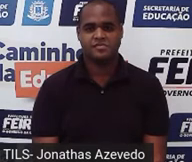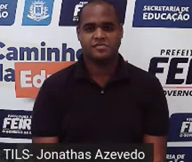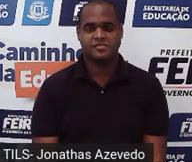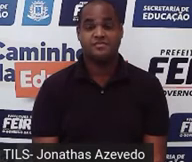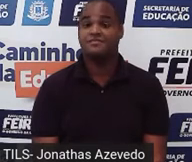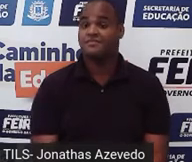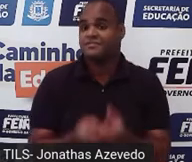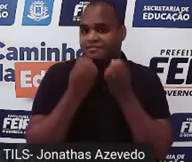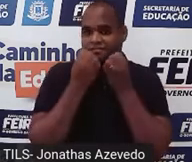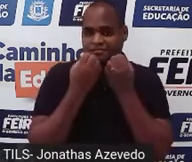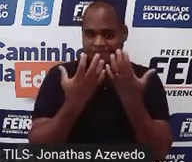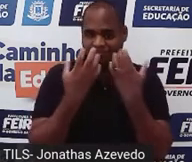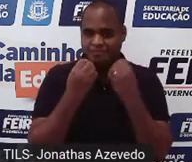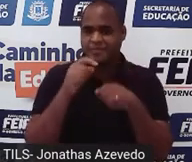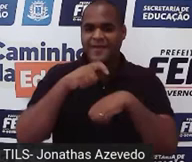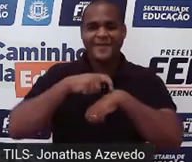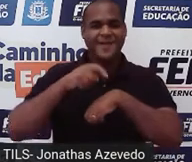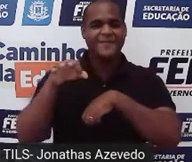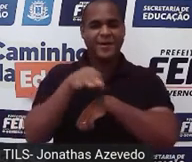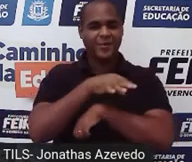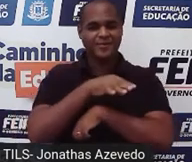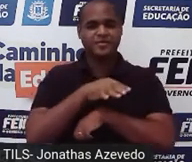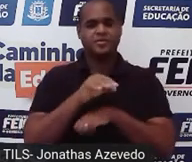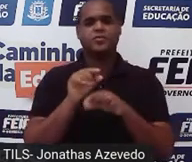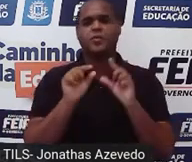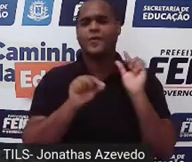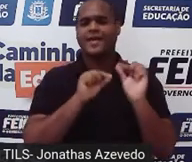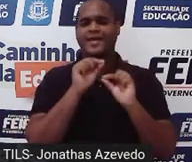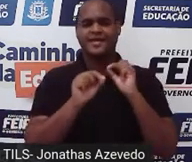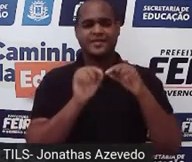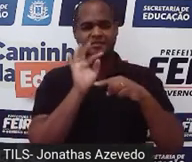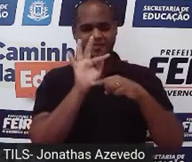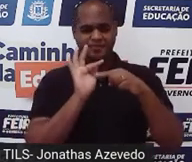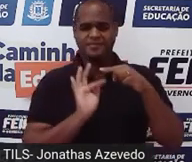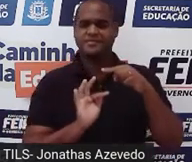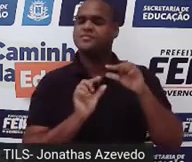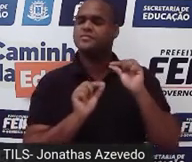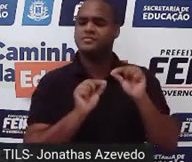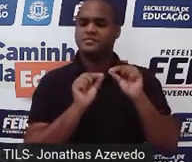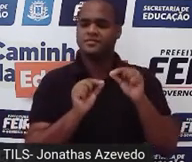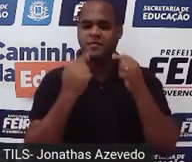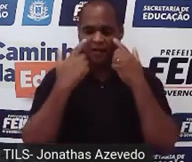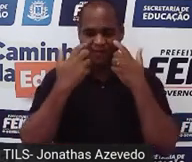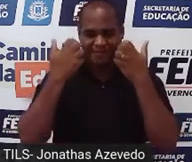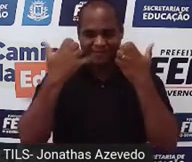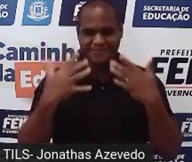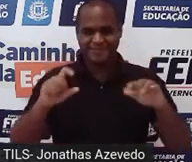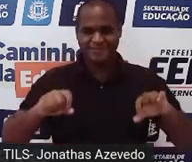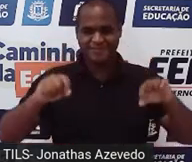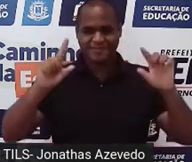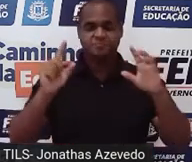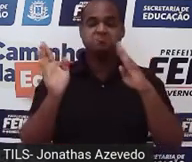Bom, então, tempo encerrado. O que é uma fração? Olha só aqui na próxima tela.